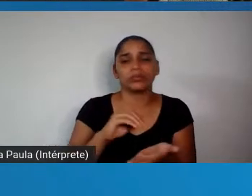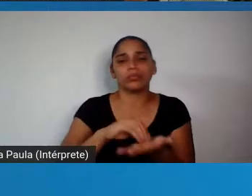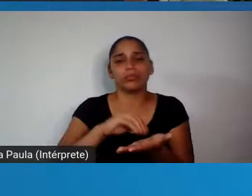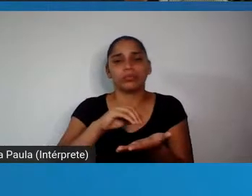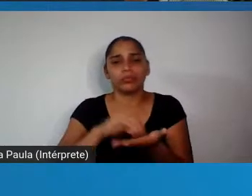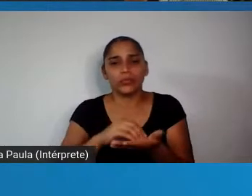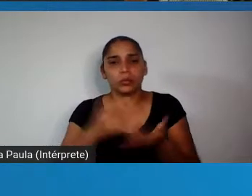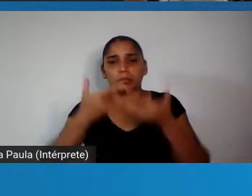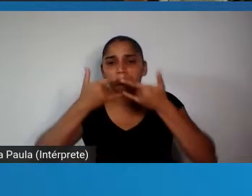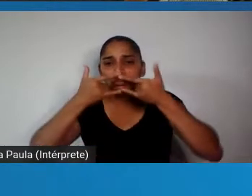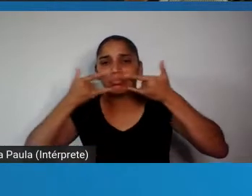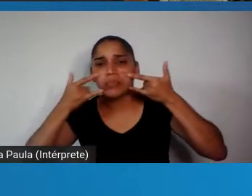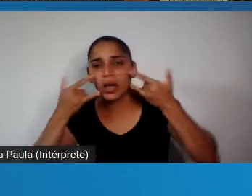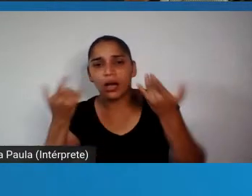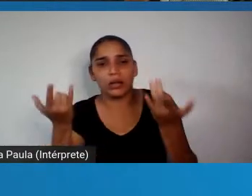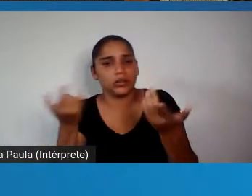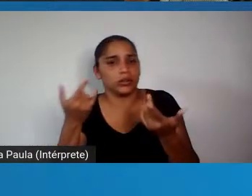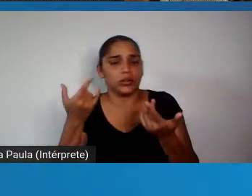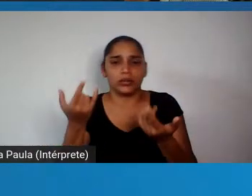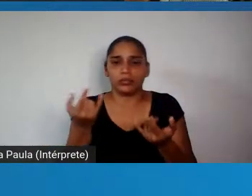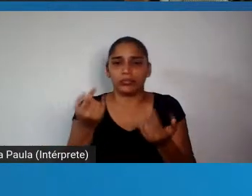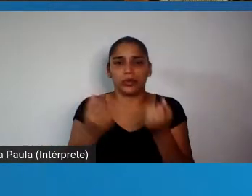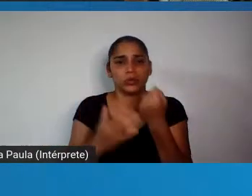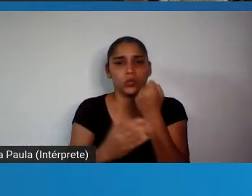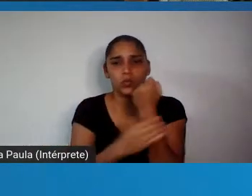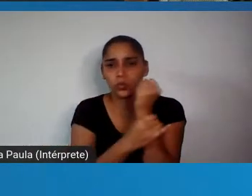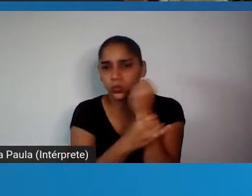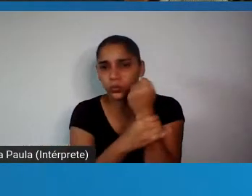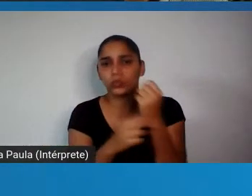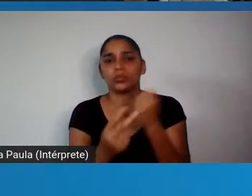sobre máscara, sobre medidas preventivas, sobre coisa nenhuma.